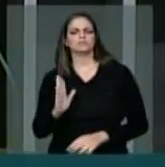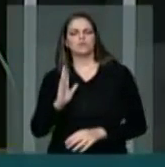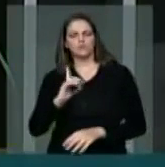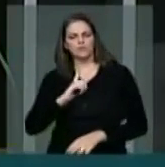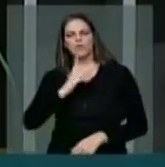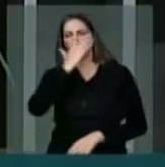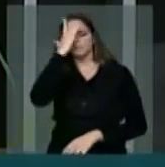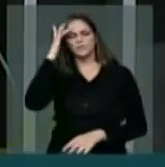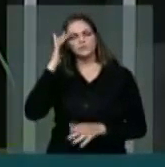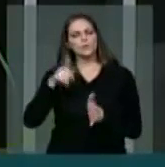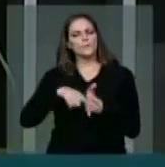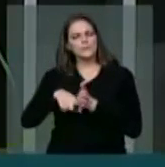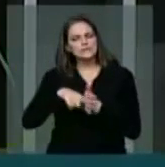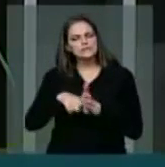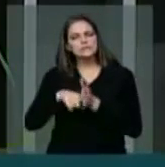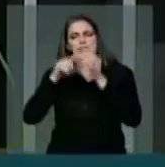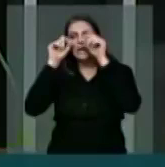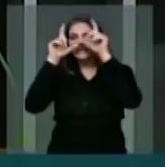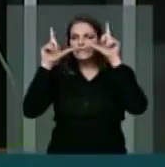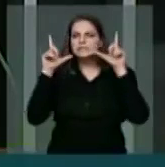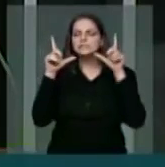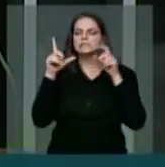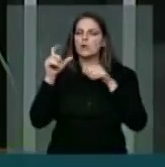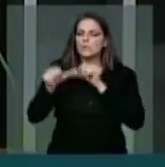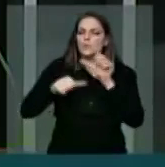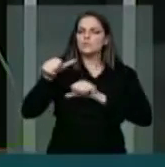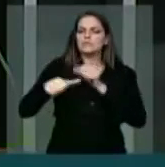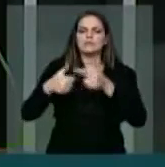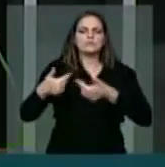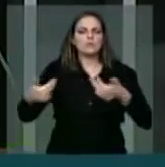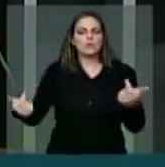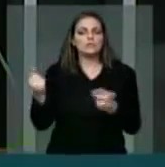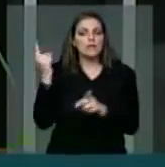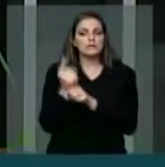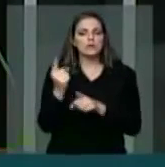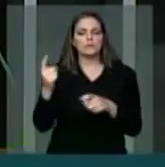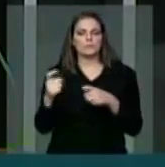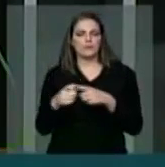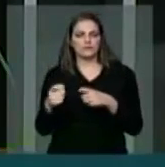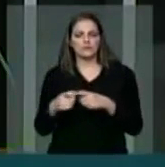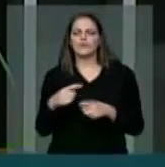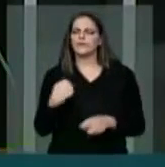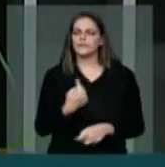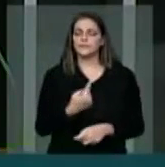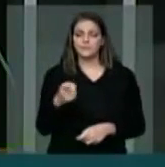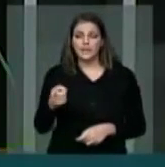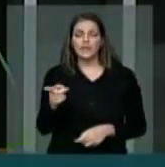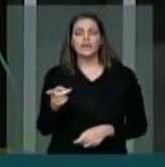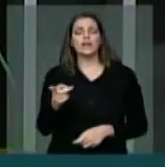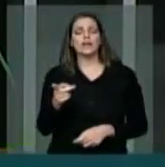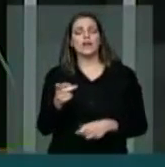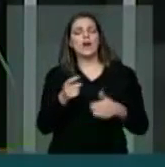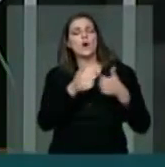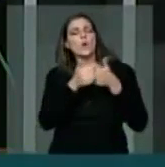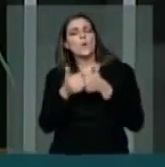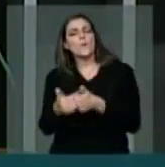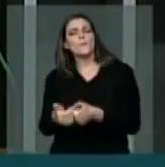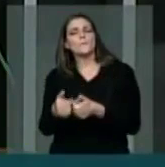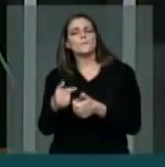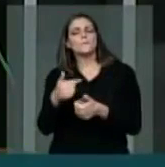evolução da medicina. Nos últimos anos, acompanhamos as práticas alternativas a ganhar cada vez mais